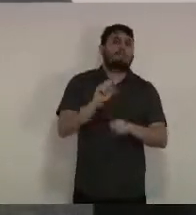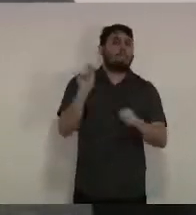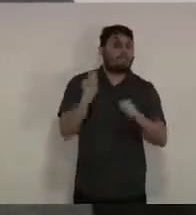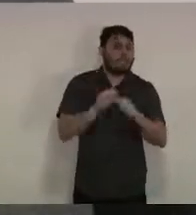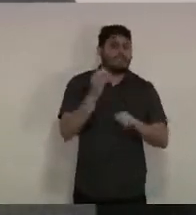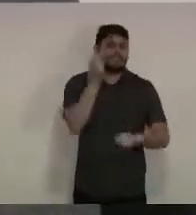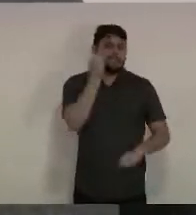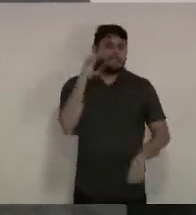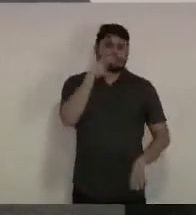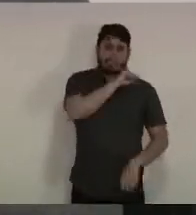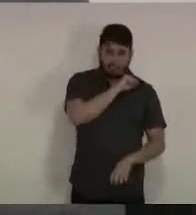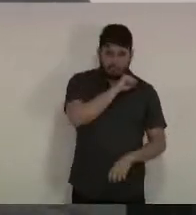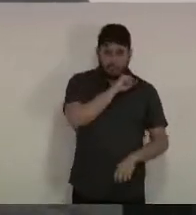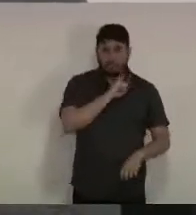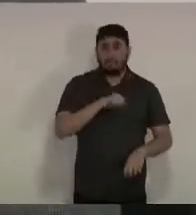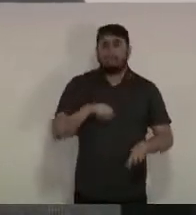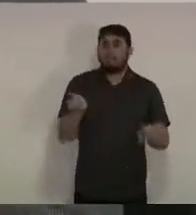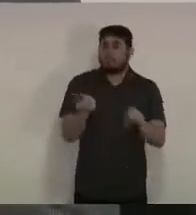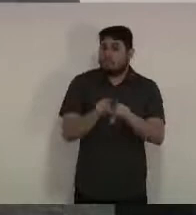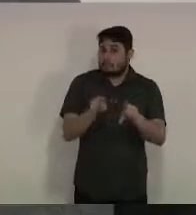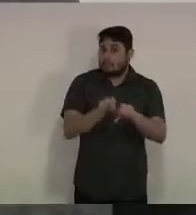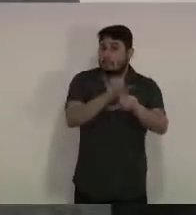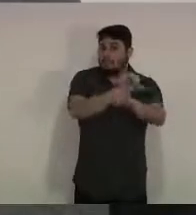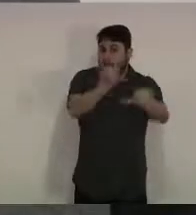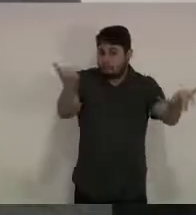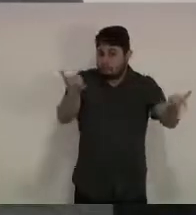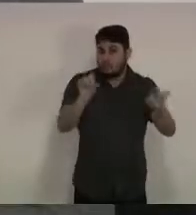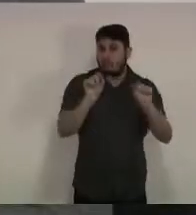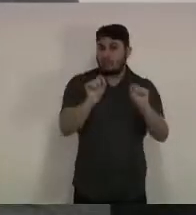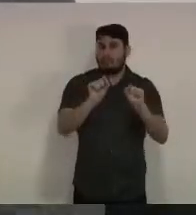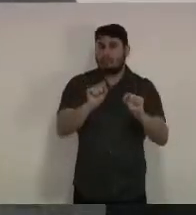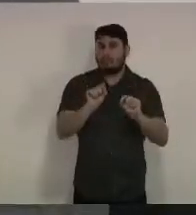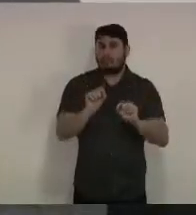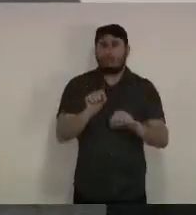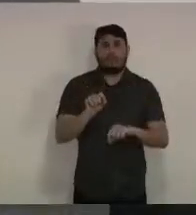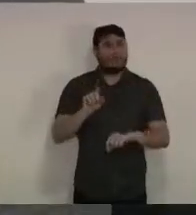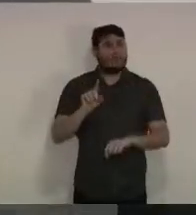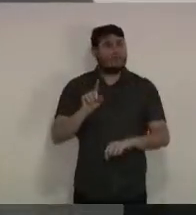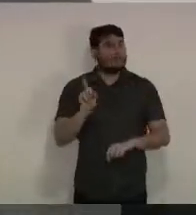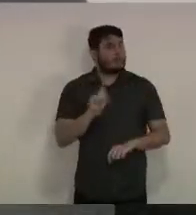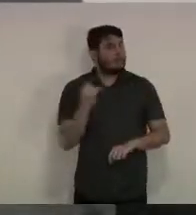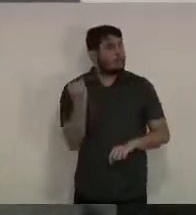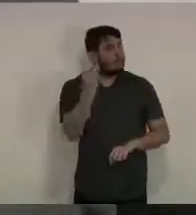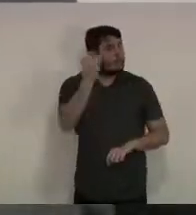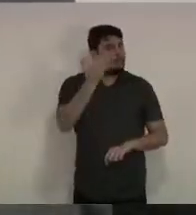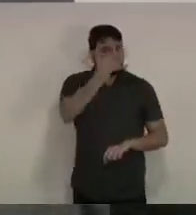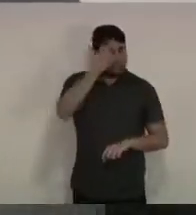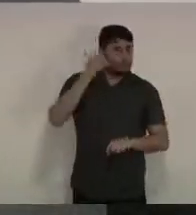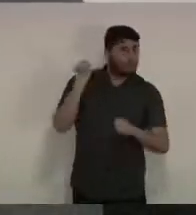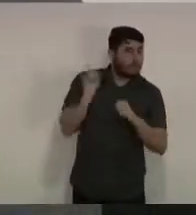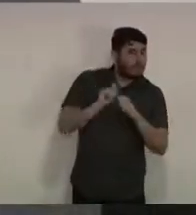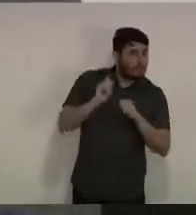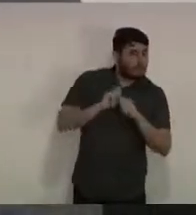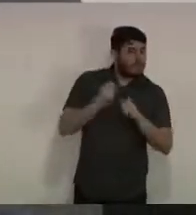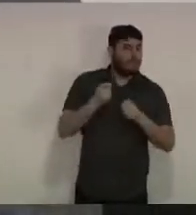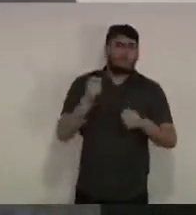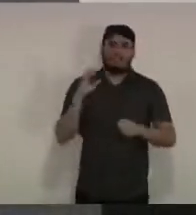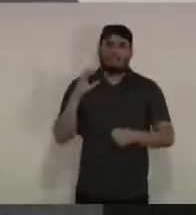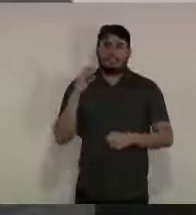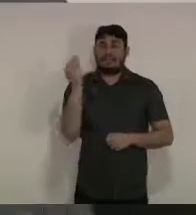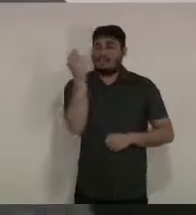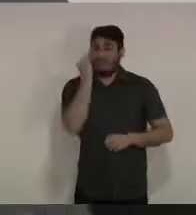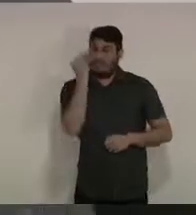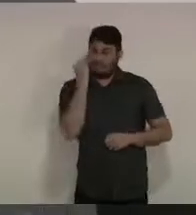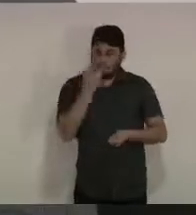determinar o tratamento sobretudo o tratamento é determinado pela condição clínica do paciente pela análise do quadro desse